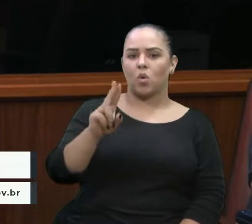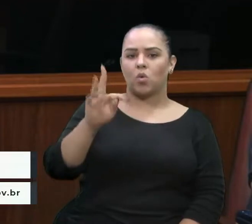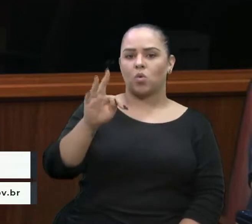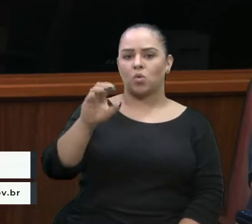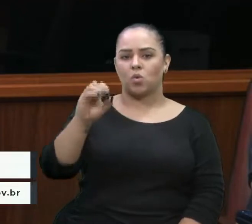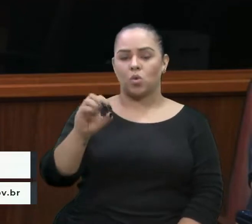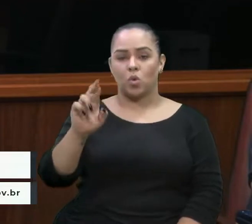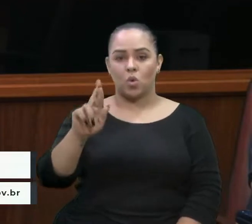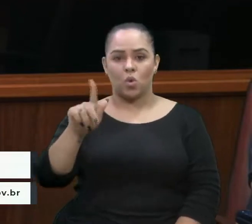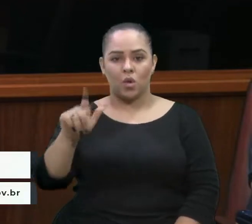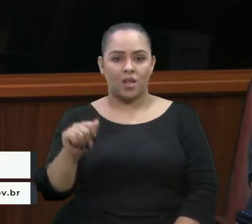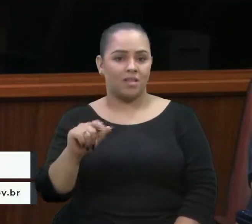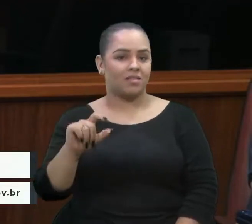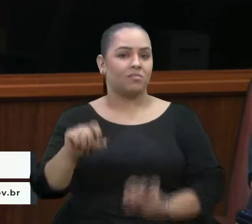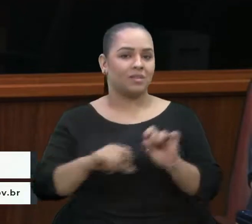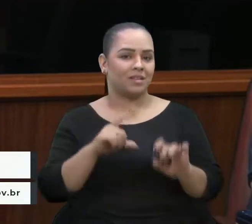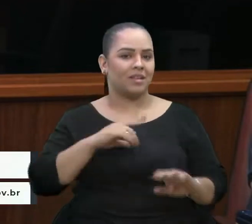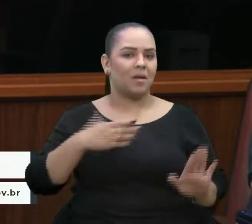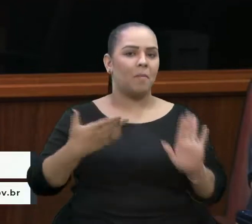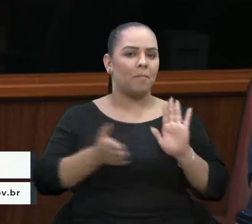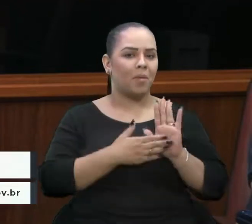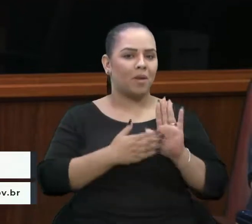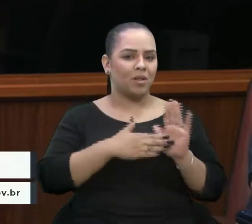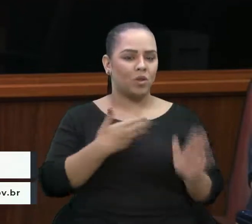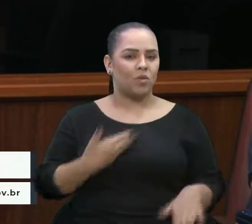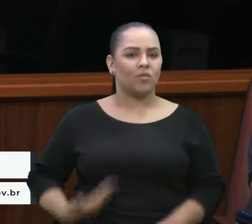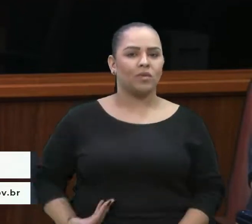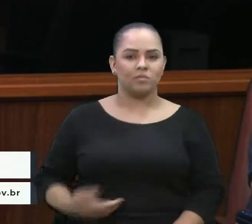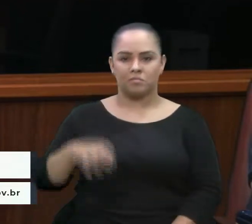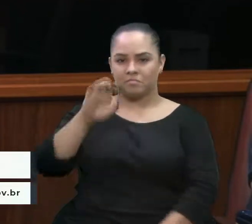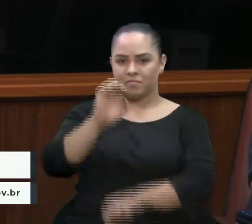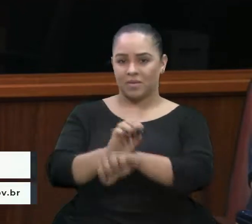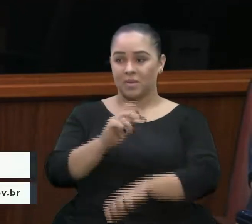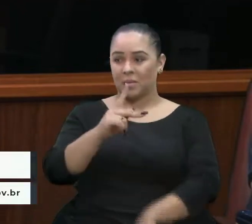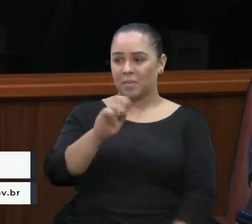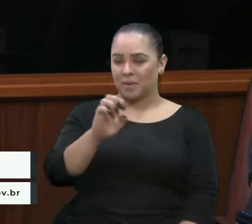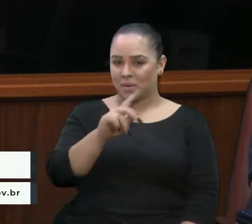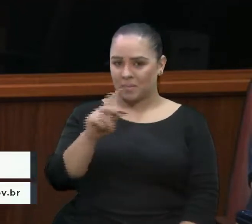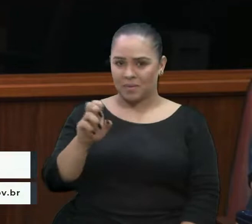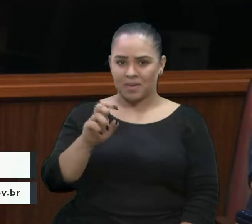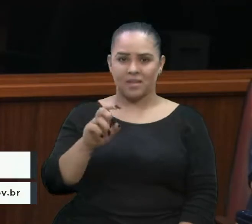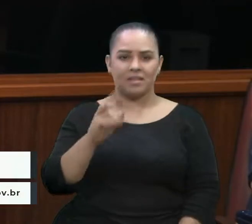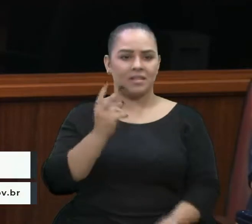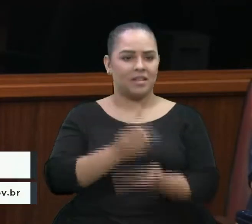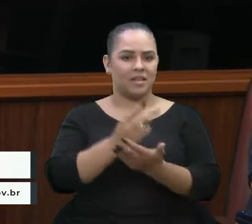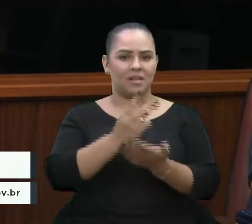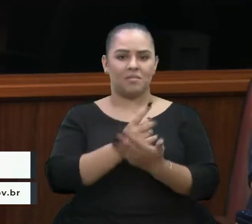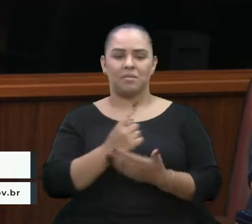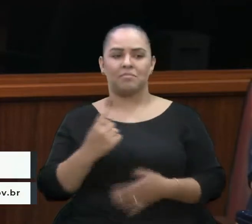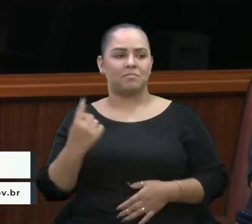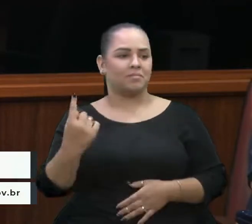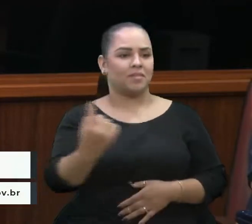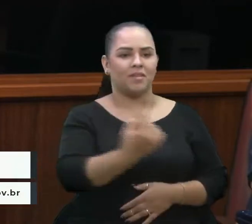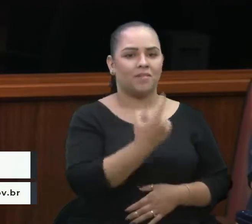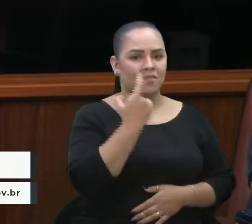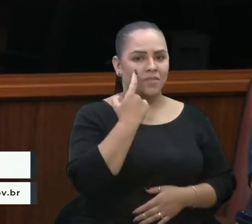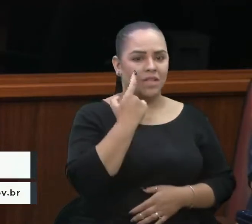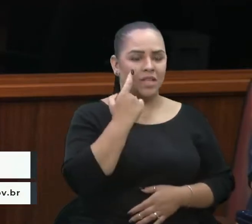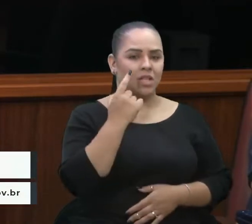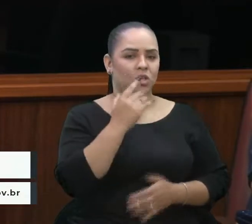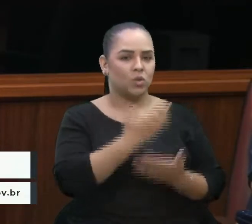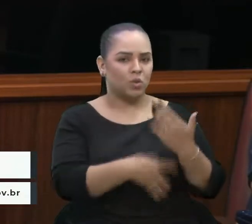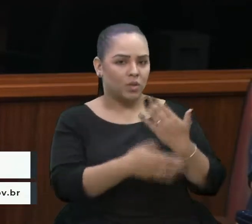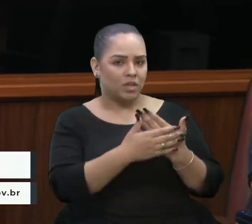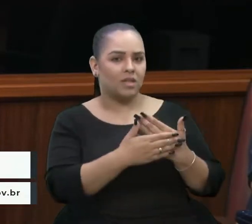propostas... Quando a proposta do governo do Estado veio, o Pepe circulou em praticamente todas as praças de pedágio, Então, só